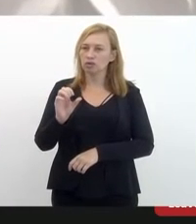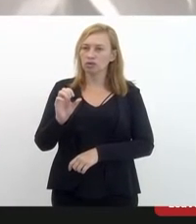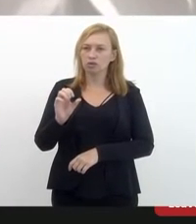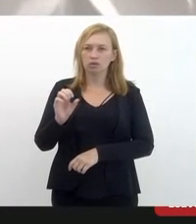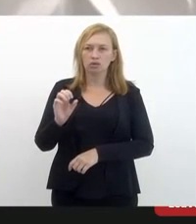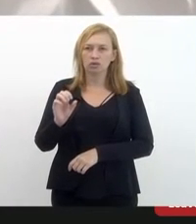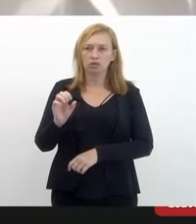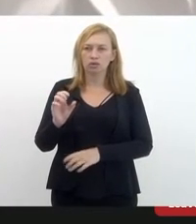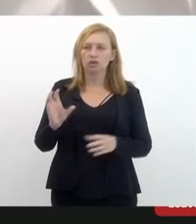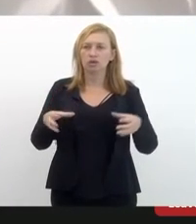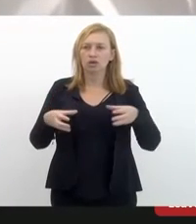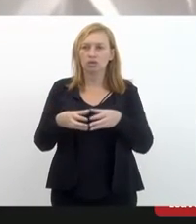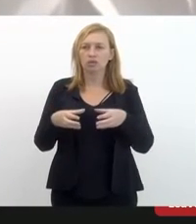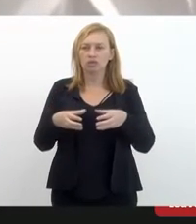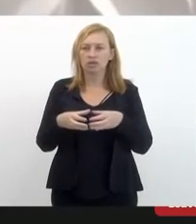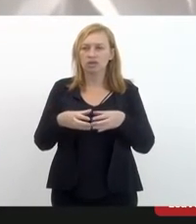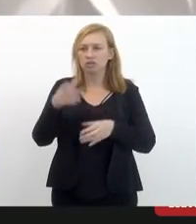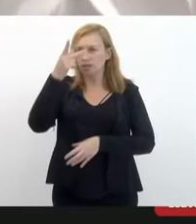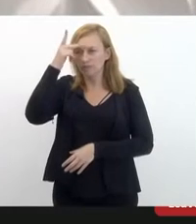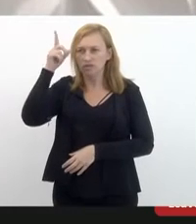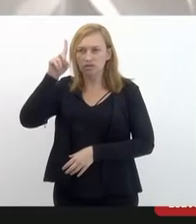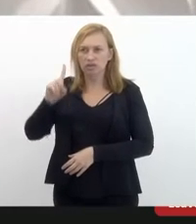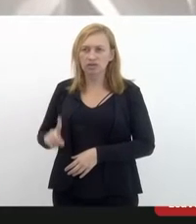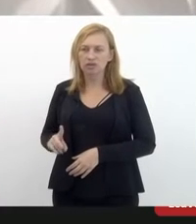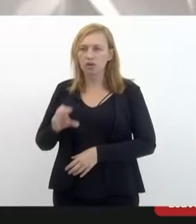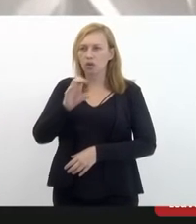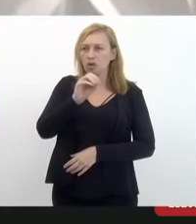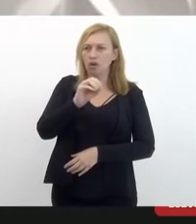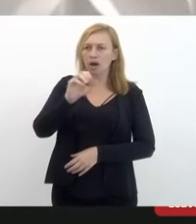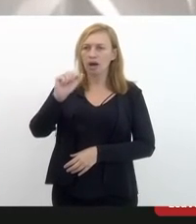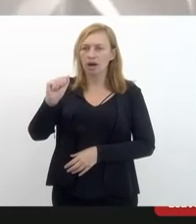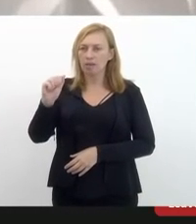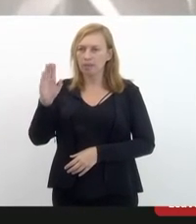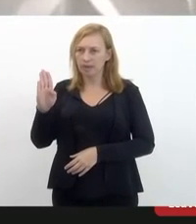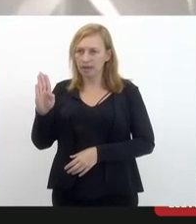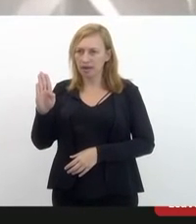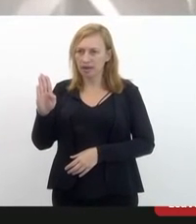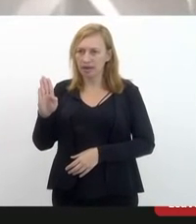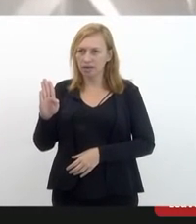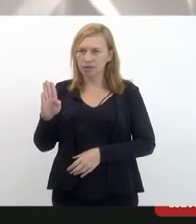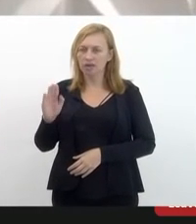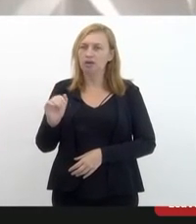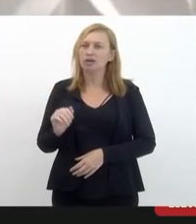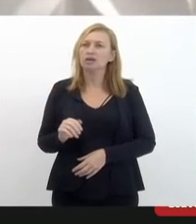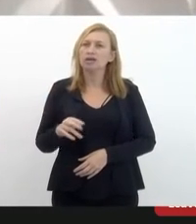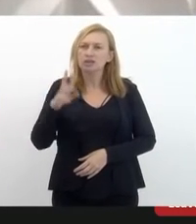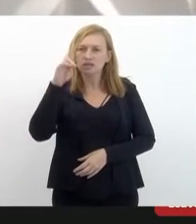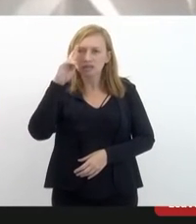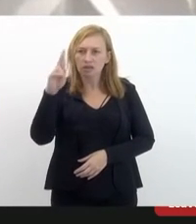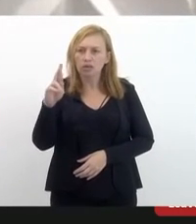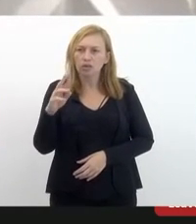de pessoas com deficiência da OAB. Indaga o senhor, doutor Caio?